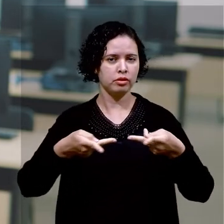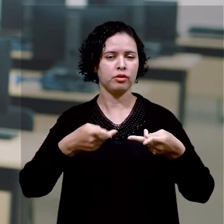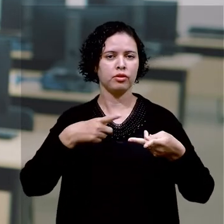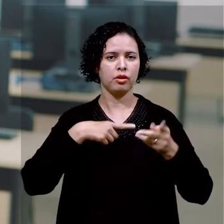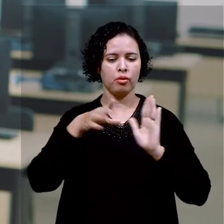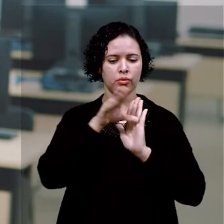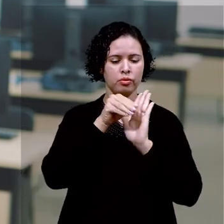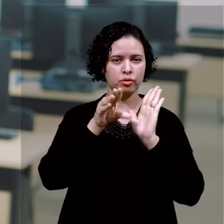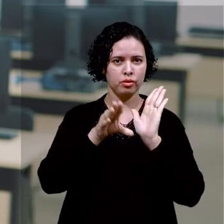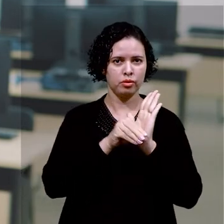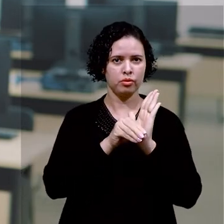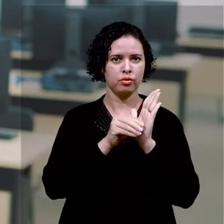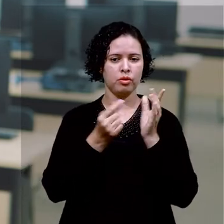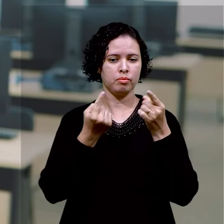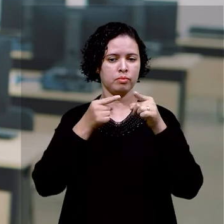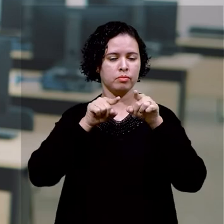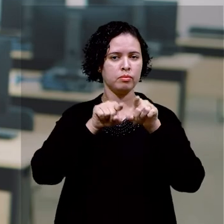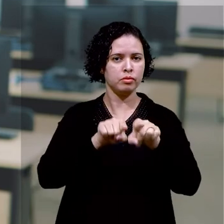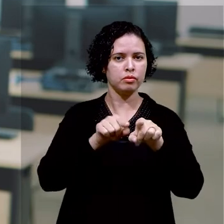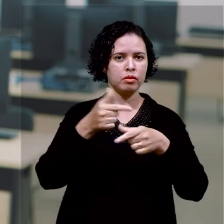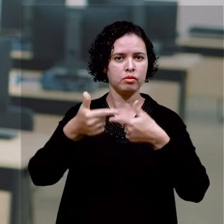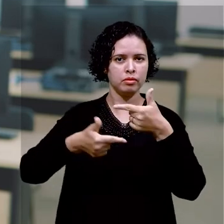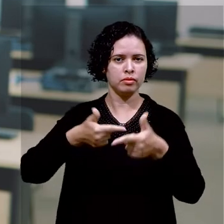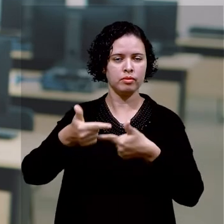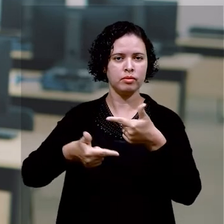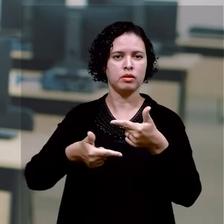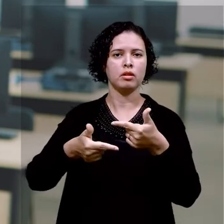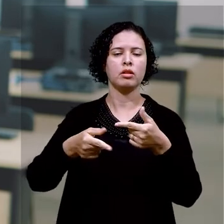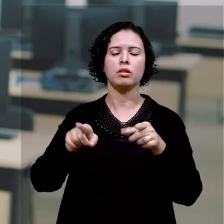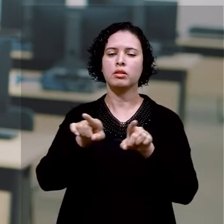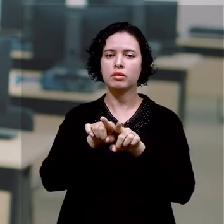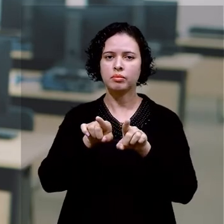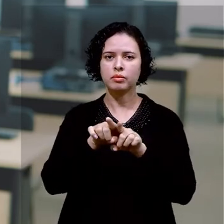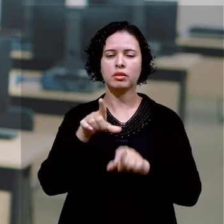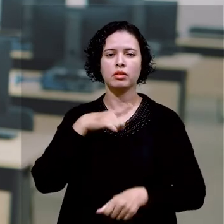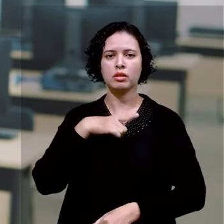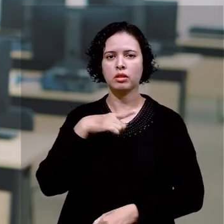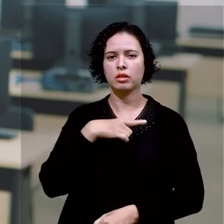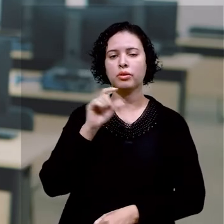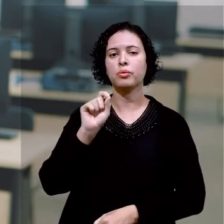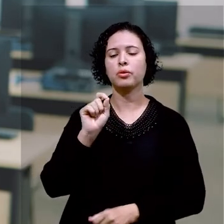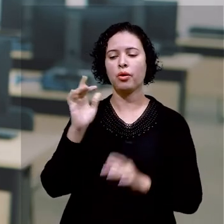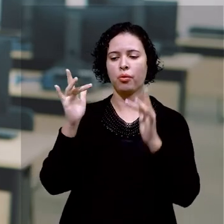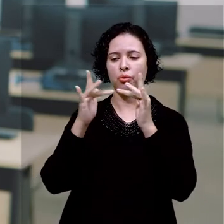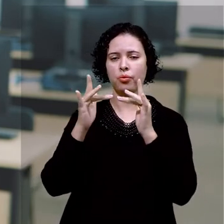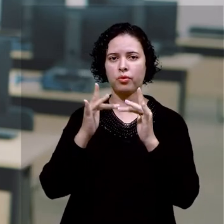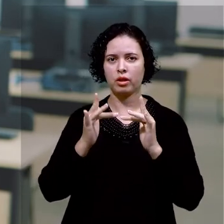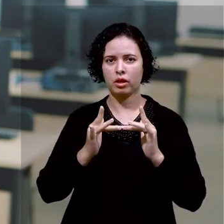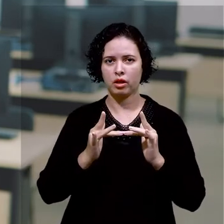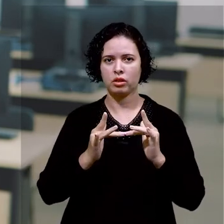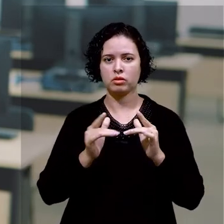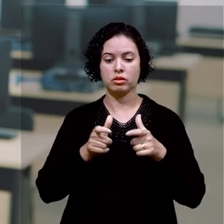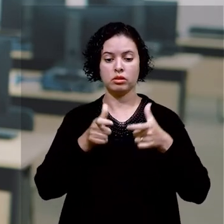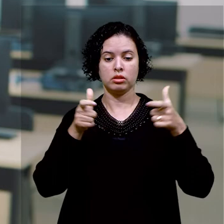têm os conteúdos aproximados com o mercado de trabalho, nós também temos proximidades com grandes